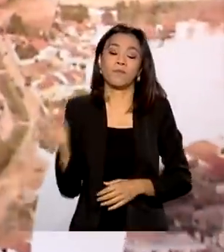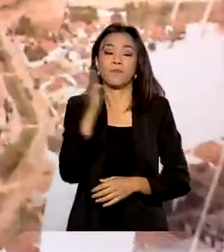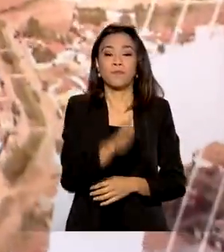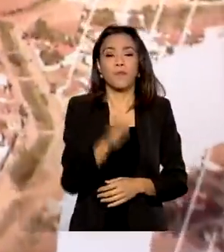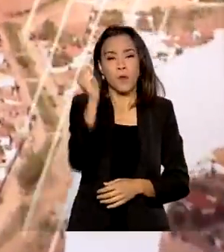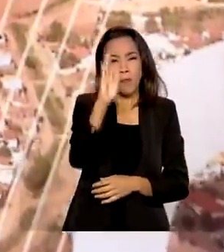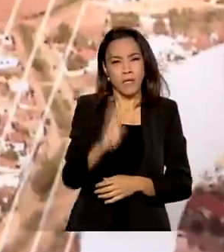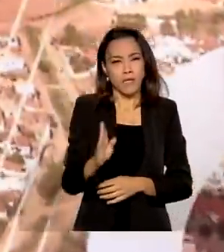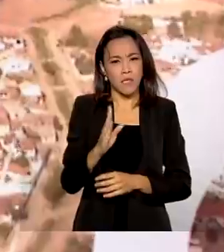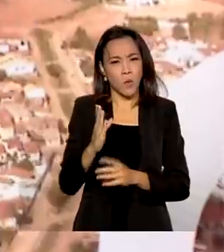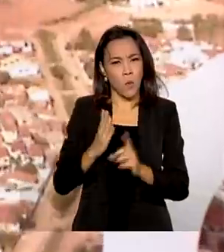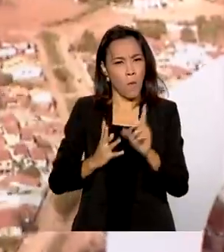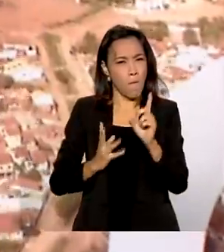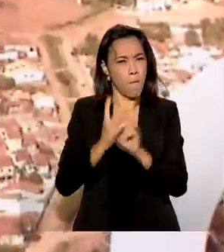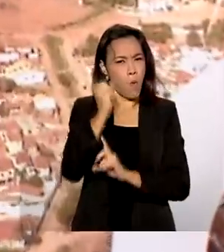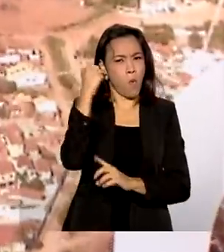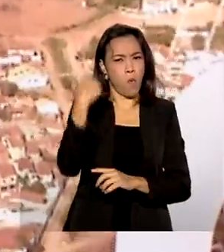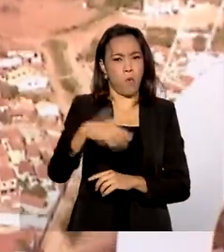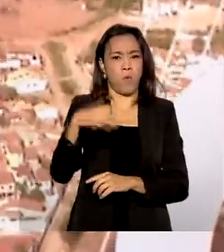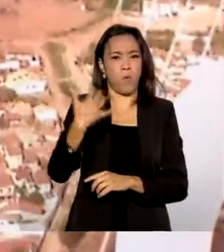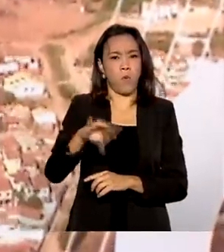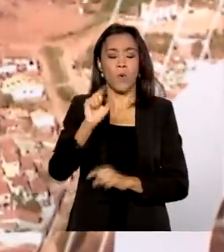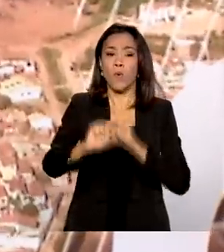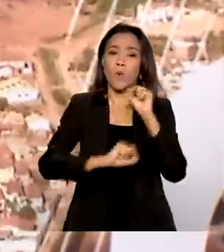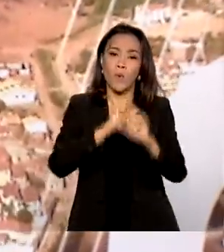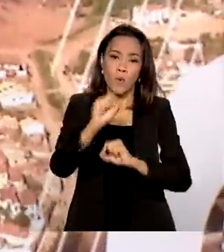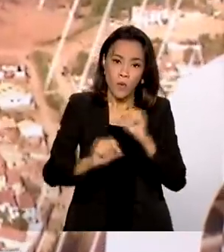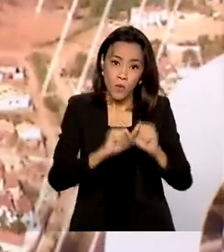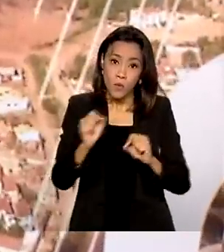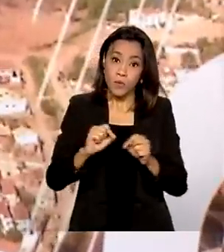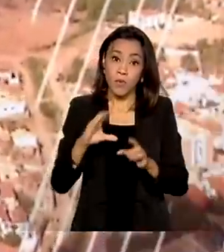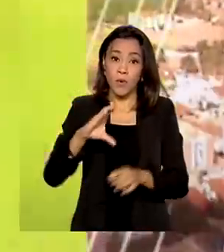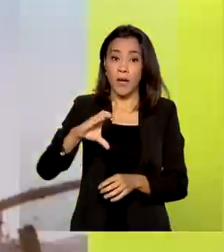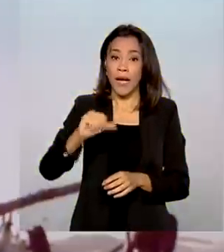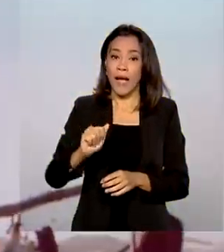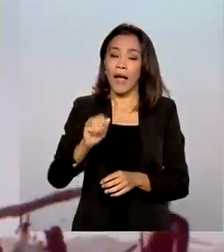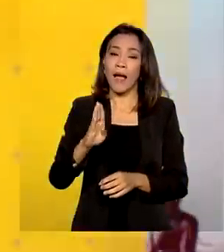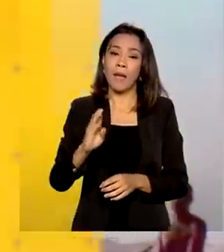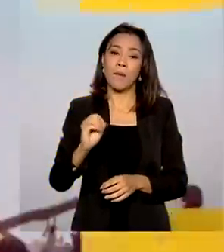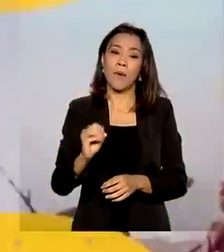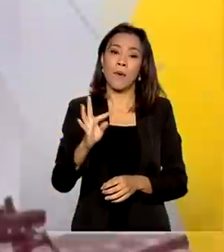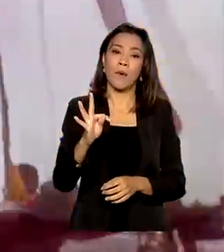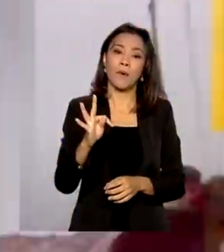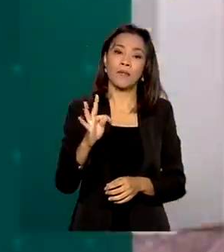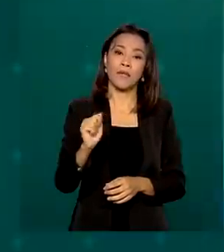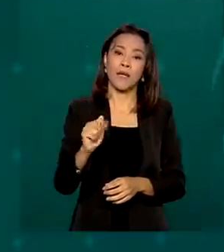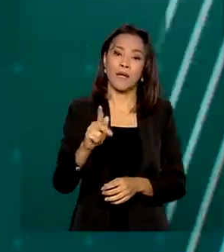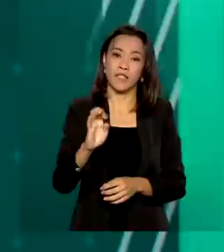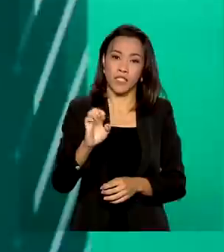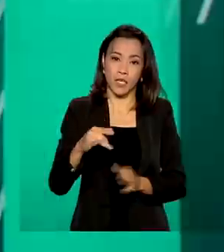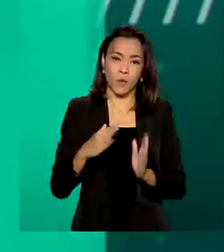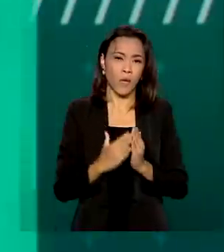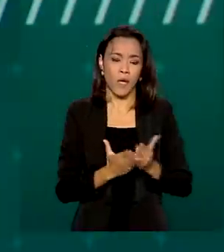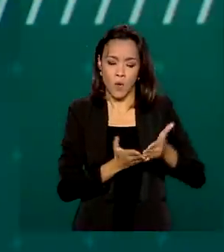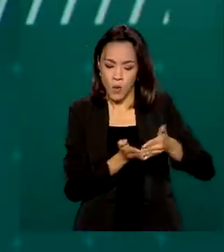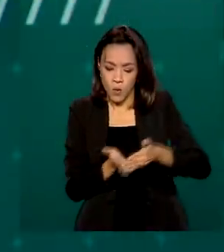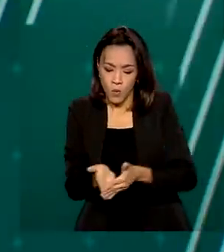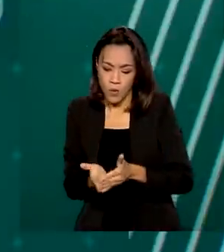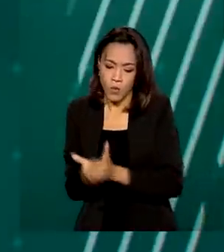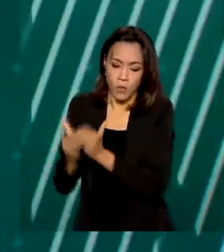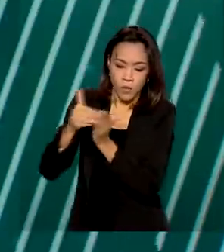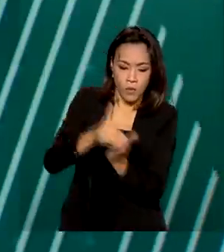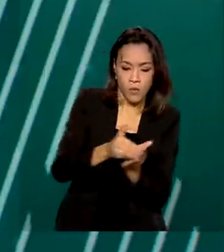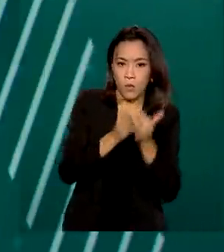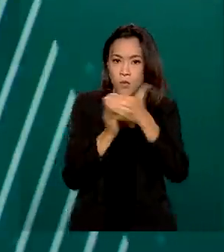registrou recorde no volume de cargas transportadas por cabotagem, que é a navegação entre portos dentro de um mesmo país.